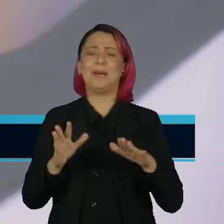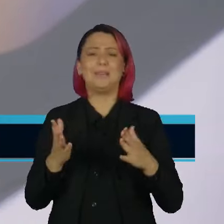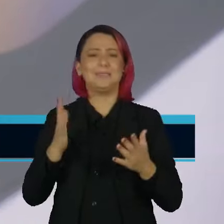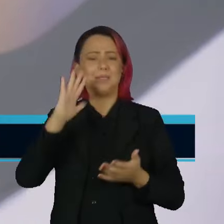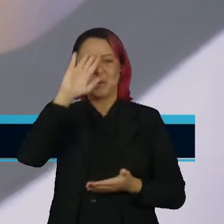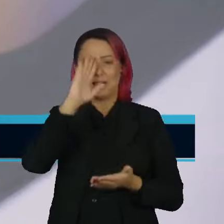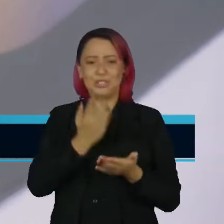com essa infraestrutura, não.